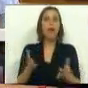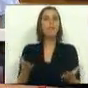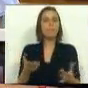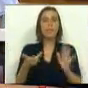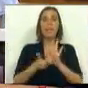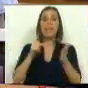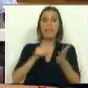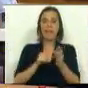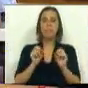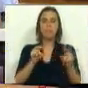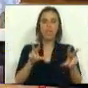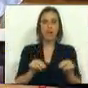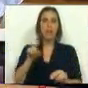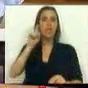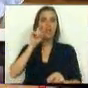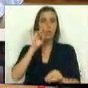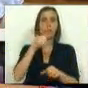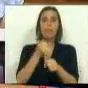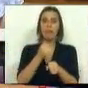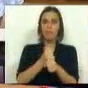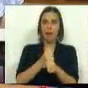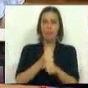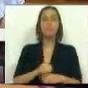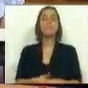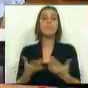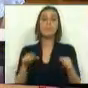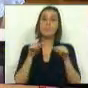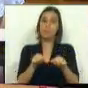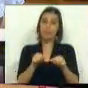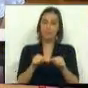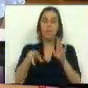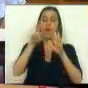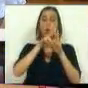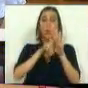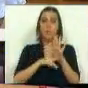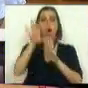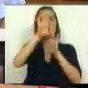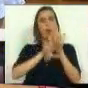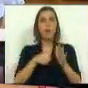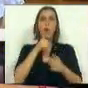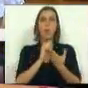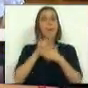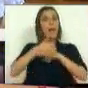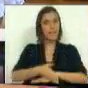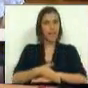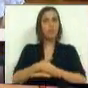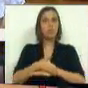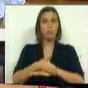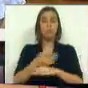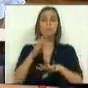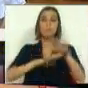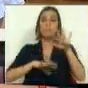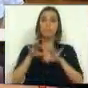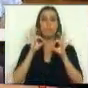dos técnicos de higiene e segurança no trabalho. Nessa medida, a regulação das condições de acesso e de